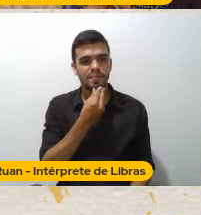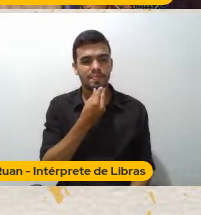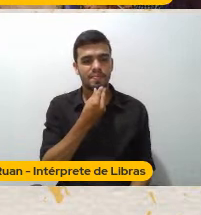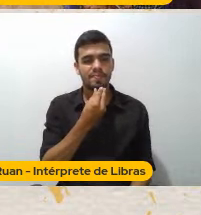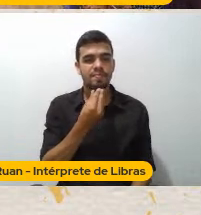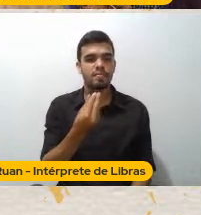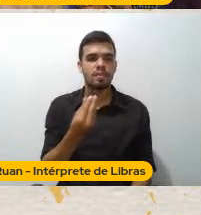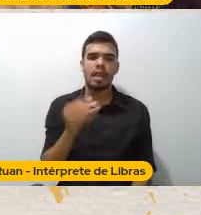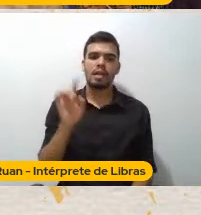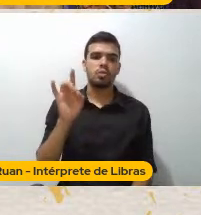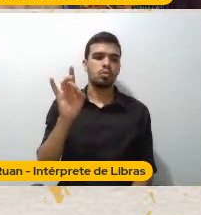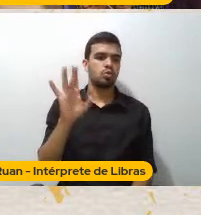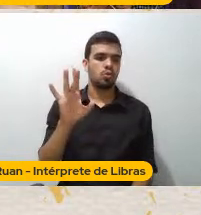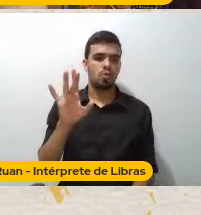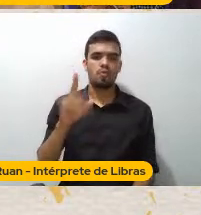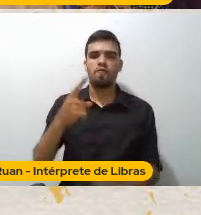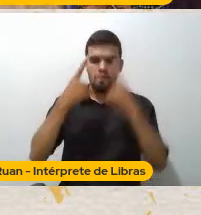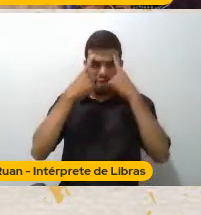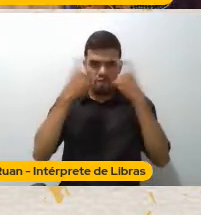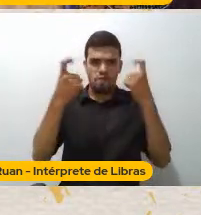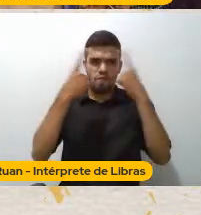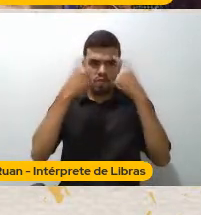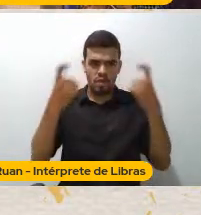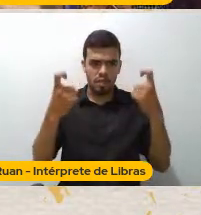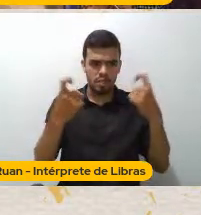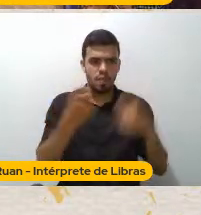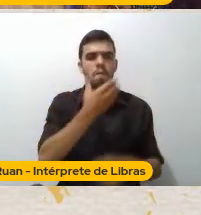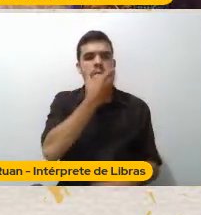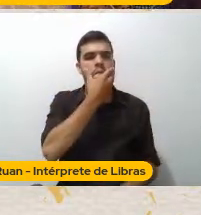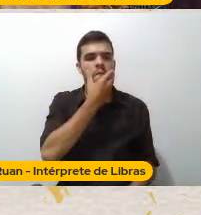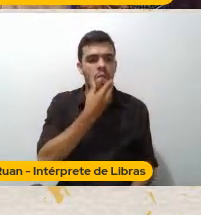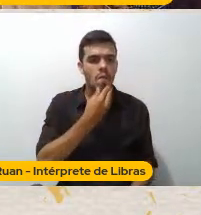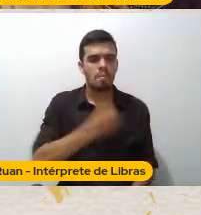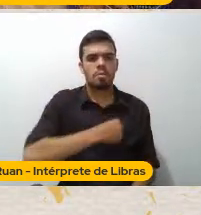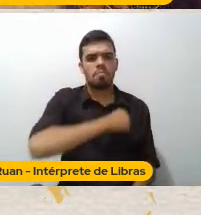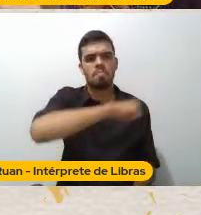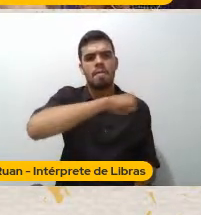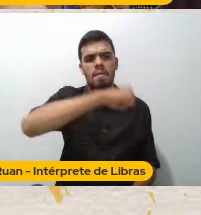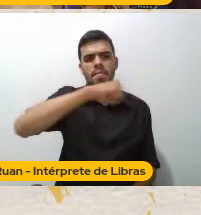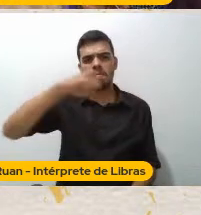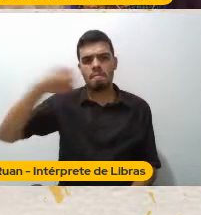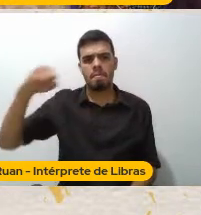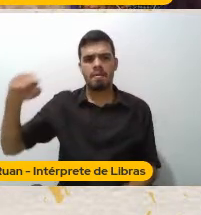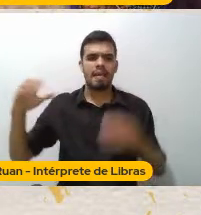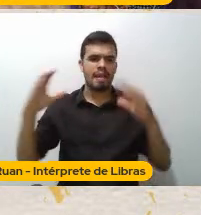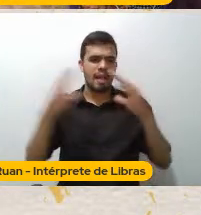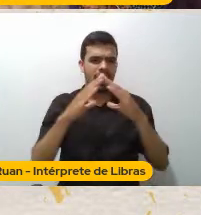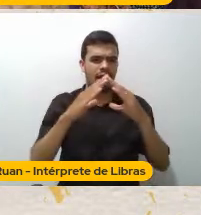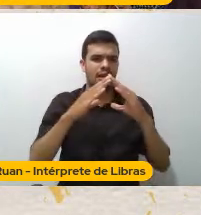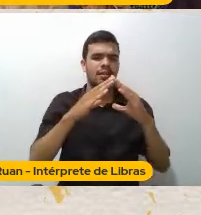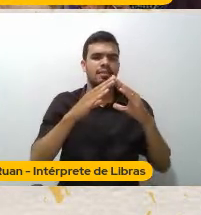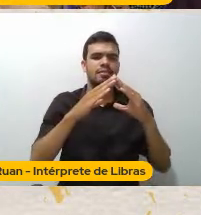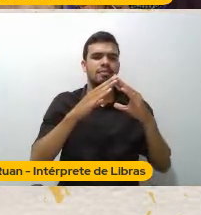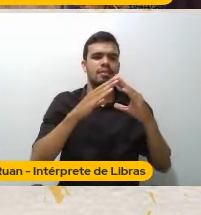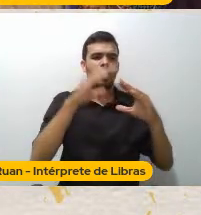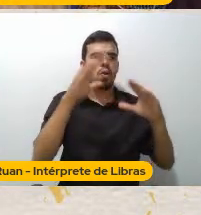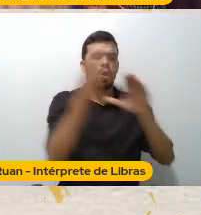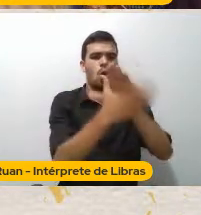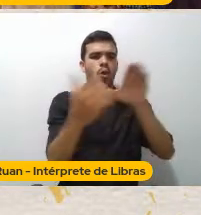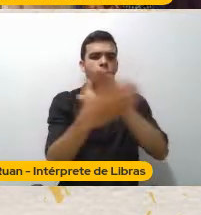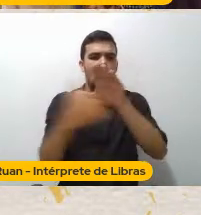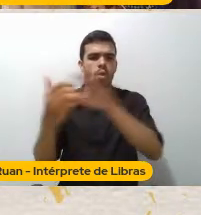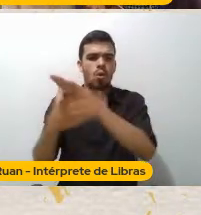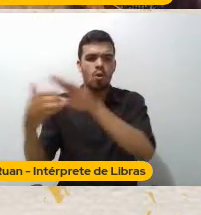Então eles tentam se matar Eles destroem suas casas Eles roubam comidas Eles fazem armadilhas